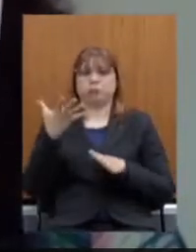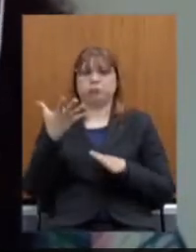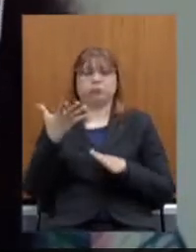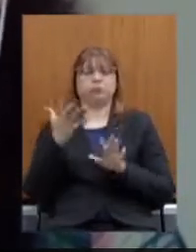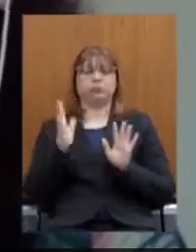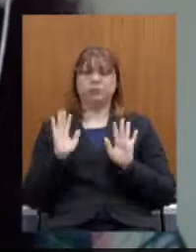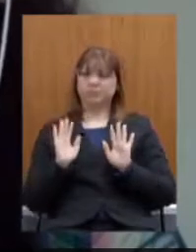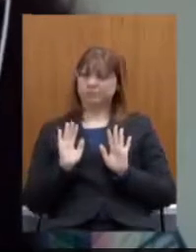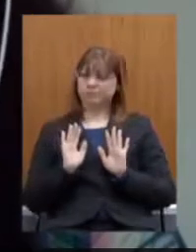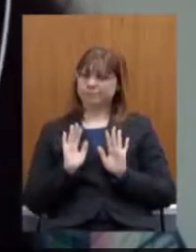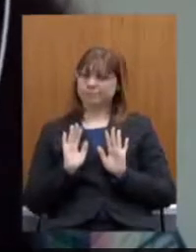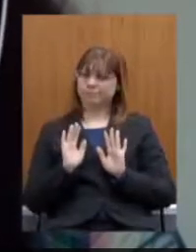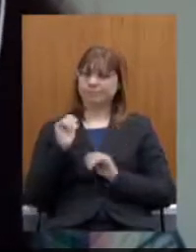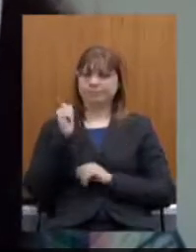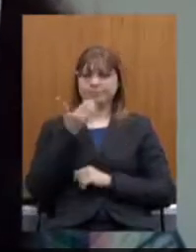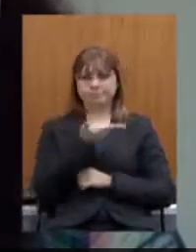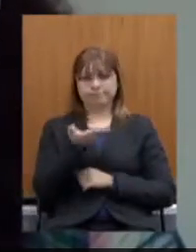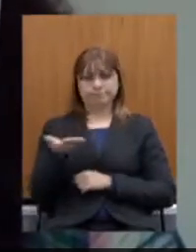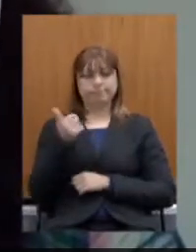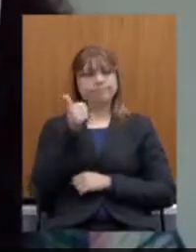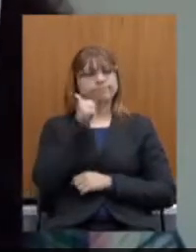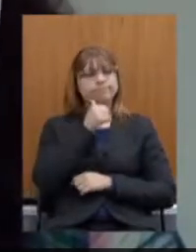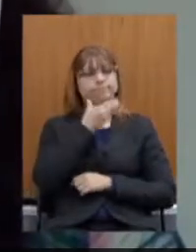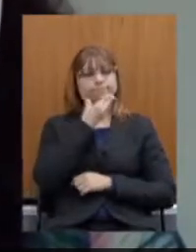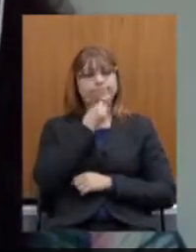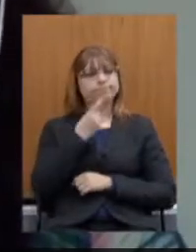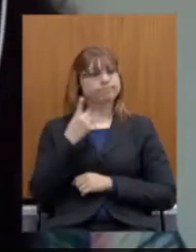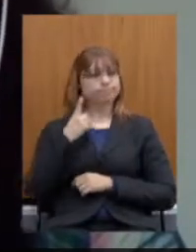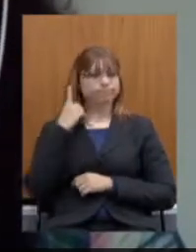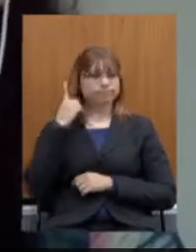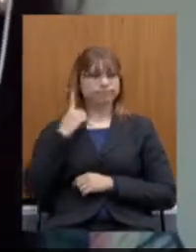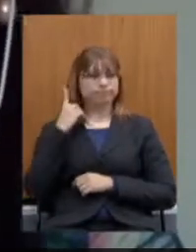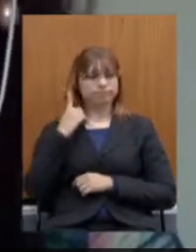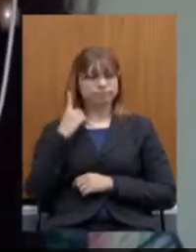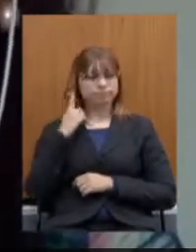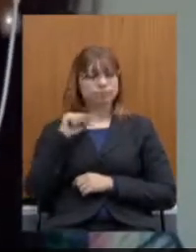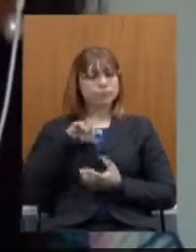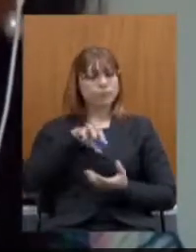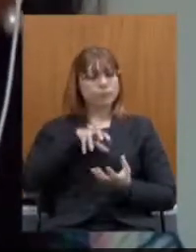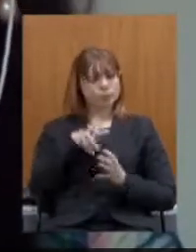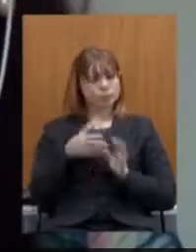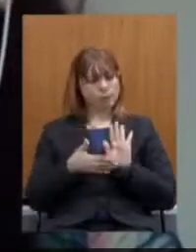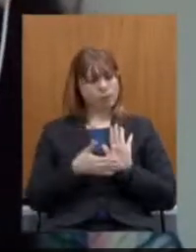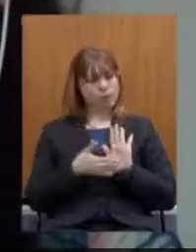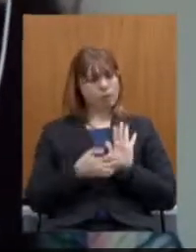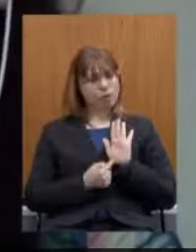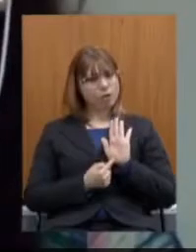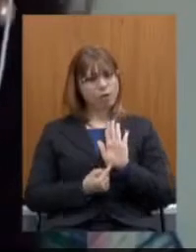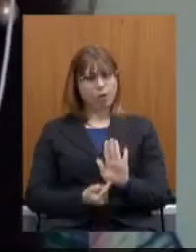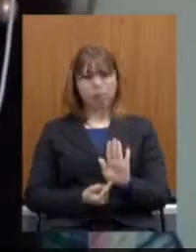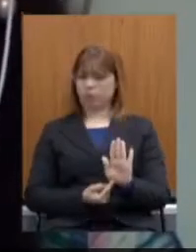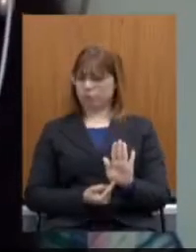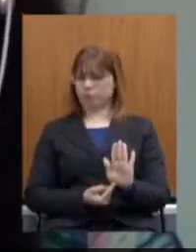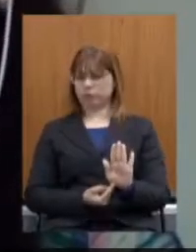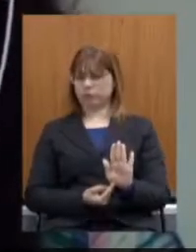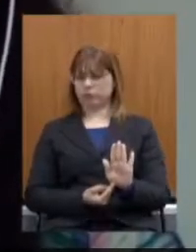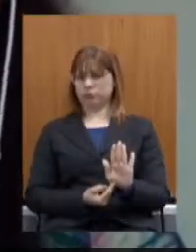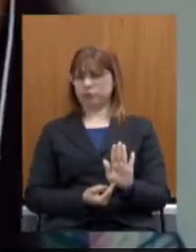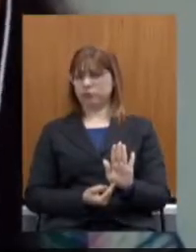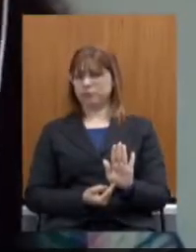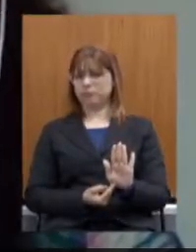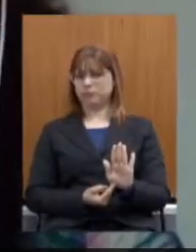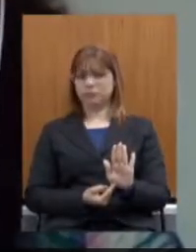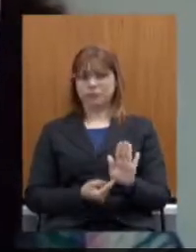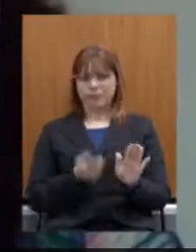Senhores e senhoras deputadas, o que essa reforma propõe, na verdade, é o